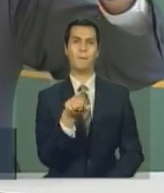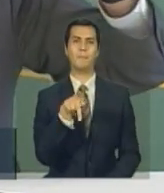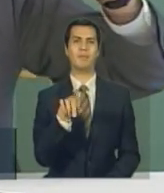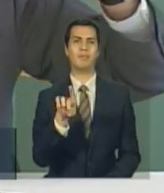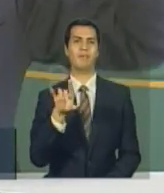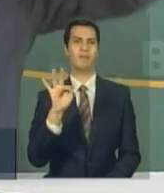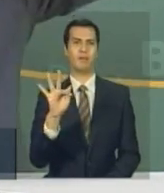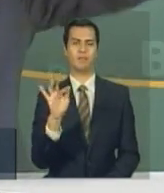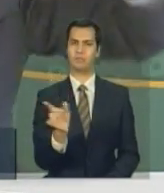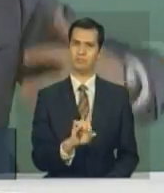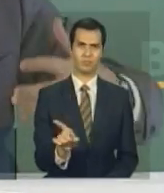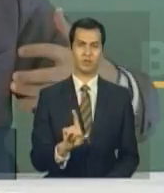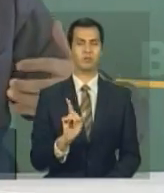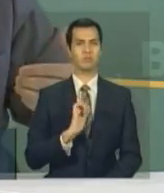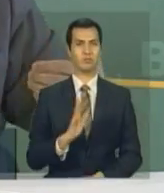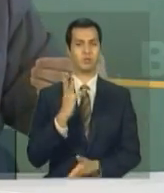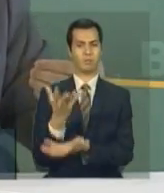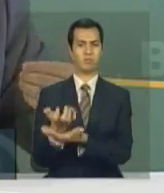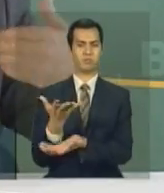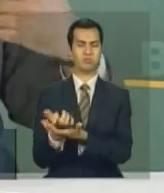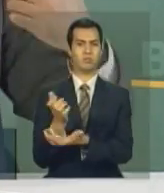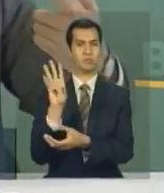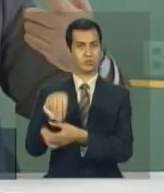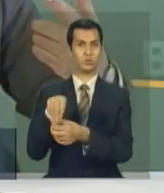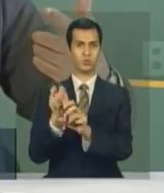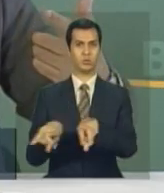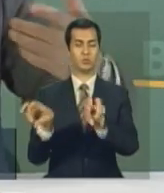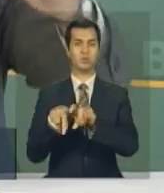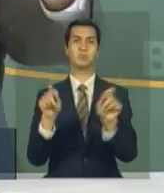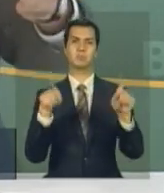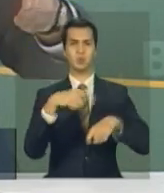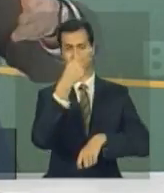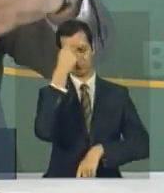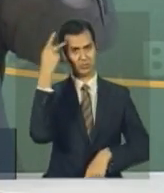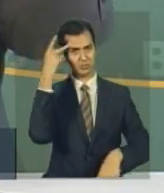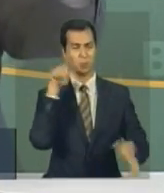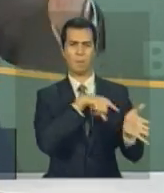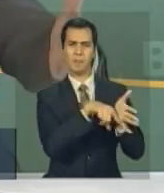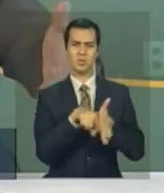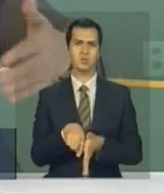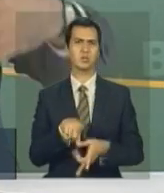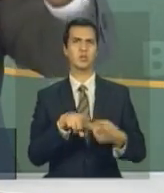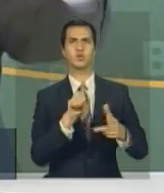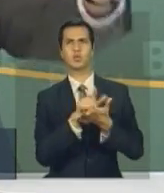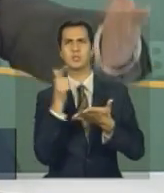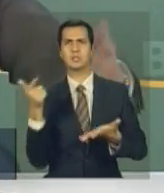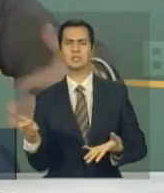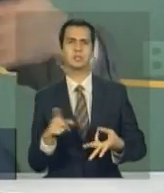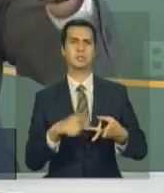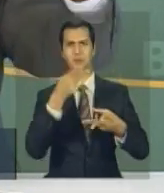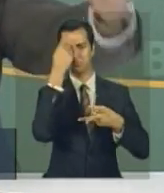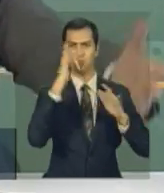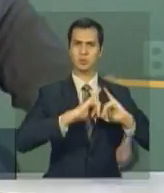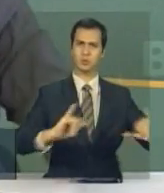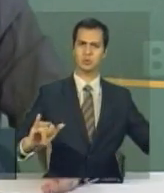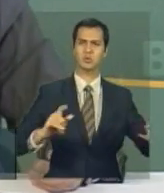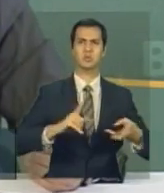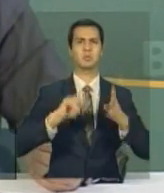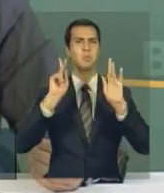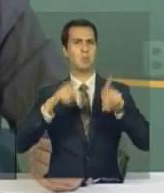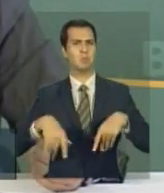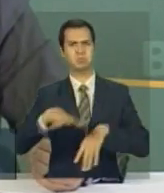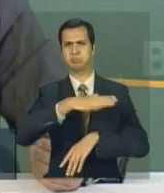é um arquivo que está num banco de dados que pode ser buscado pelos jornalistas, pelos divulgadores, pelos